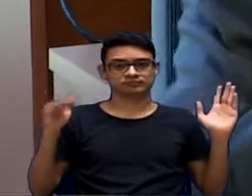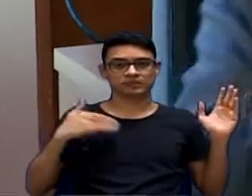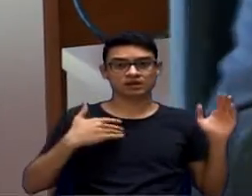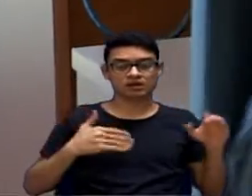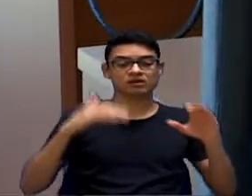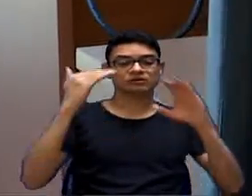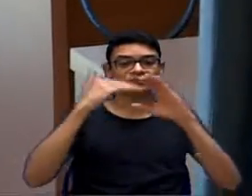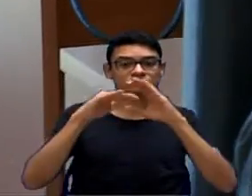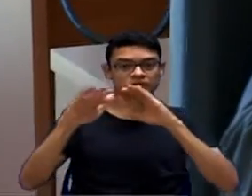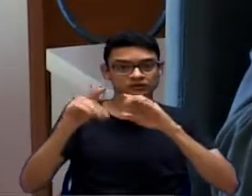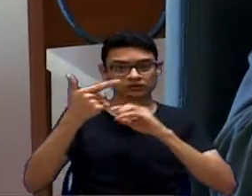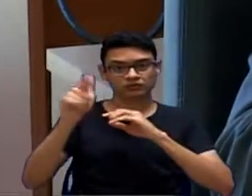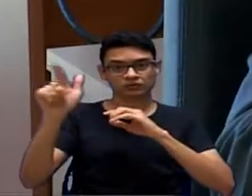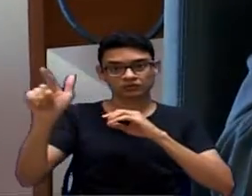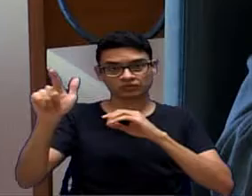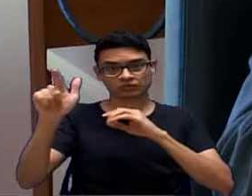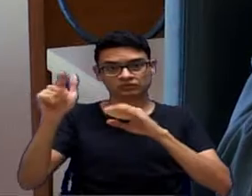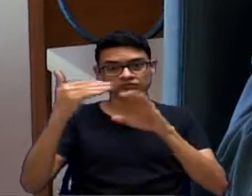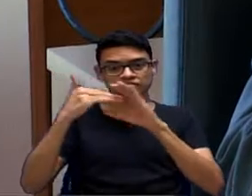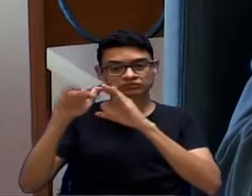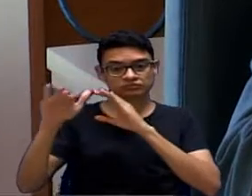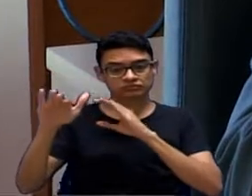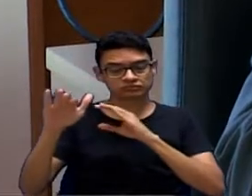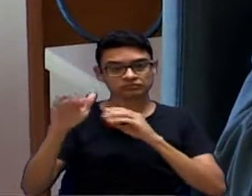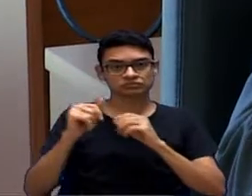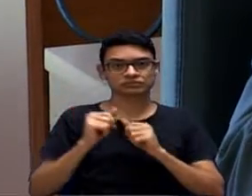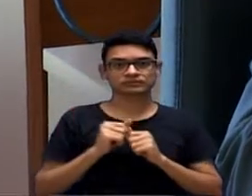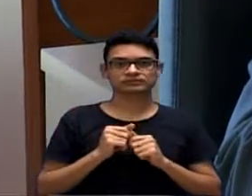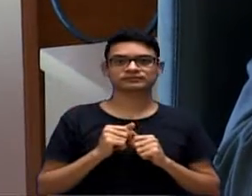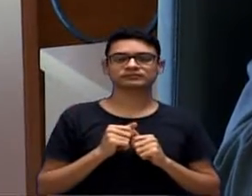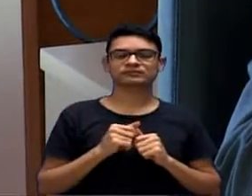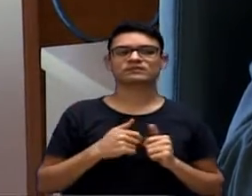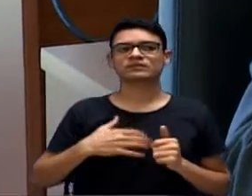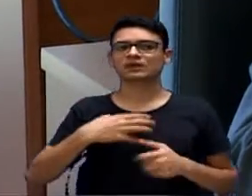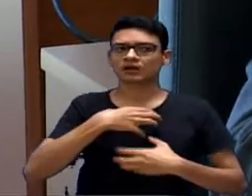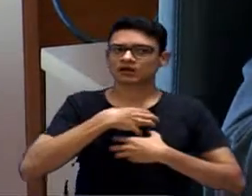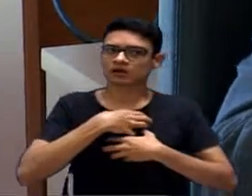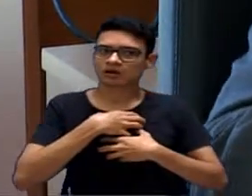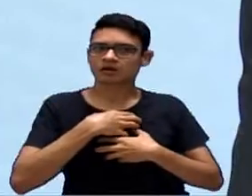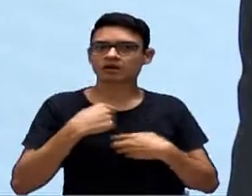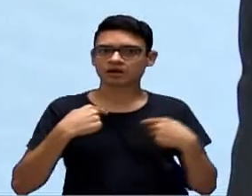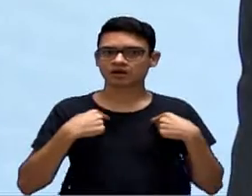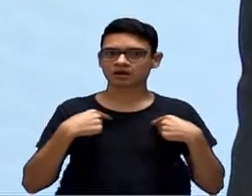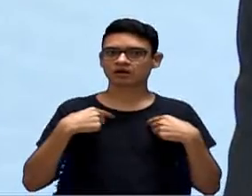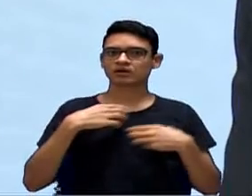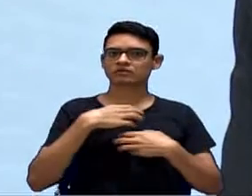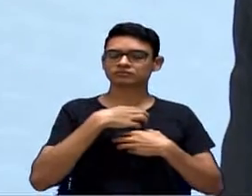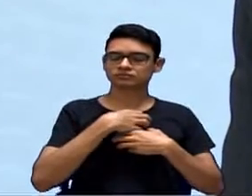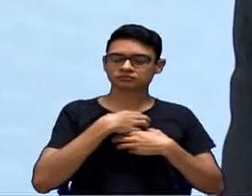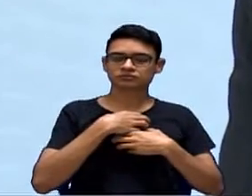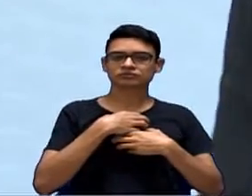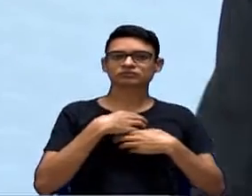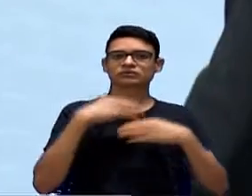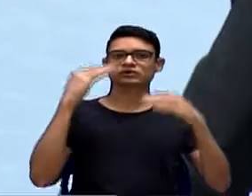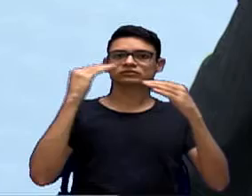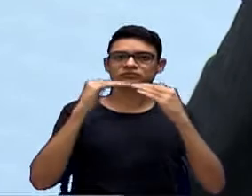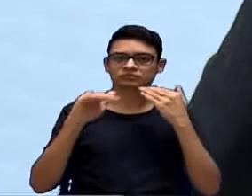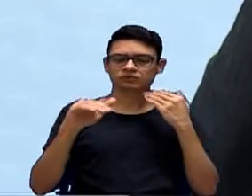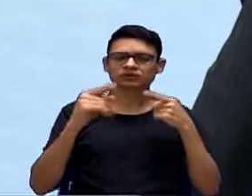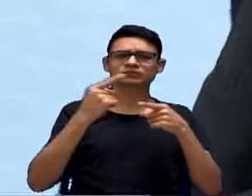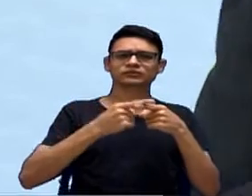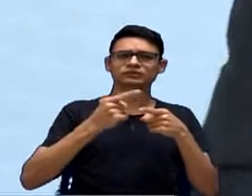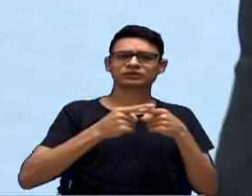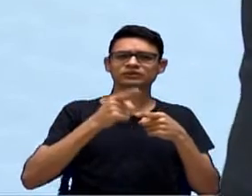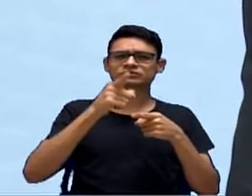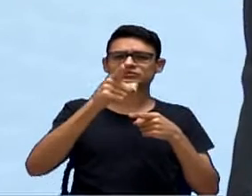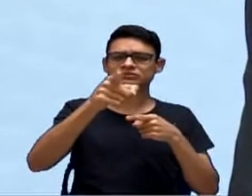eu vou dar um outro encaminhamento. Eu também sinto, vereador, uma intransigência, porque o senhor traz